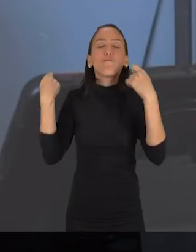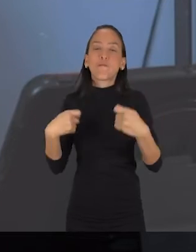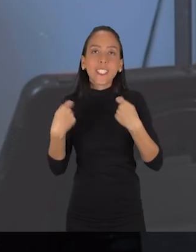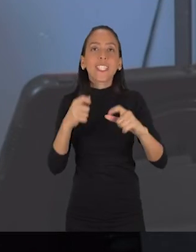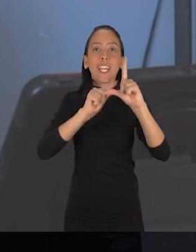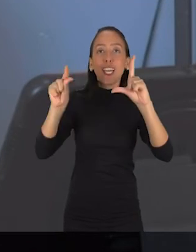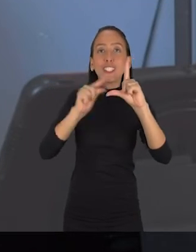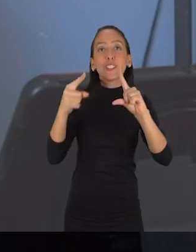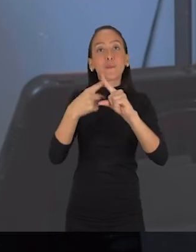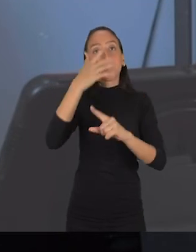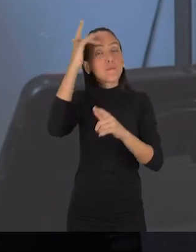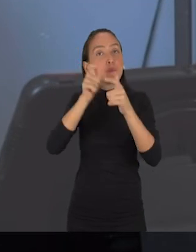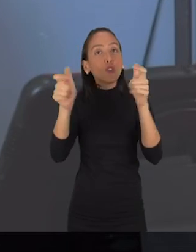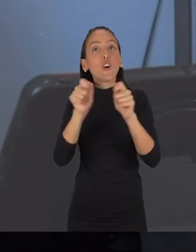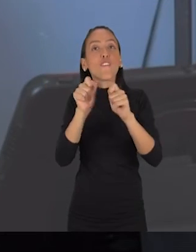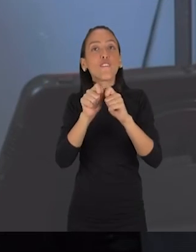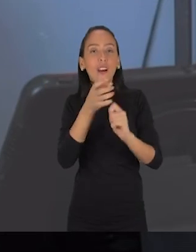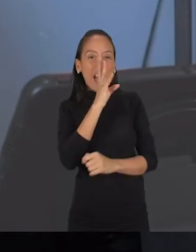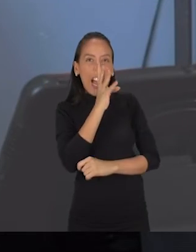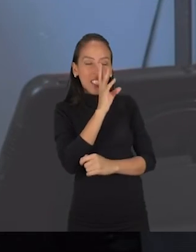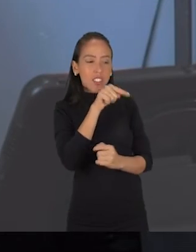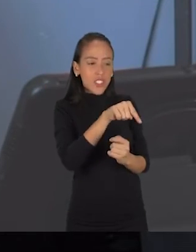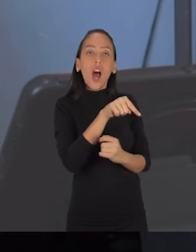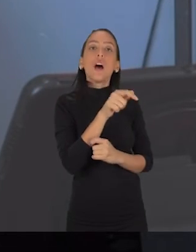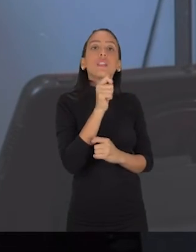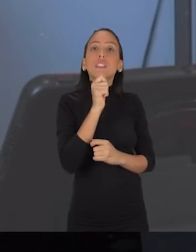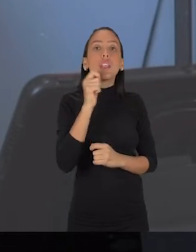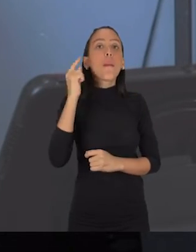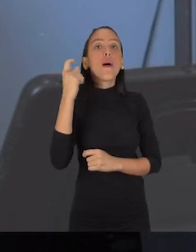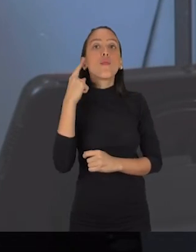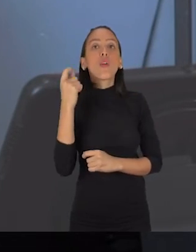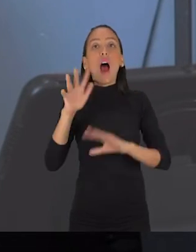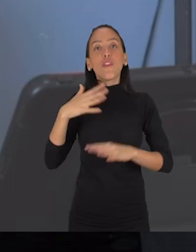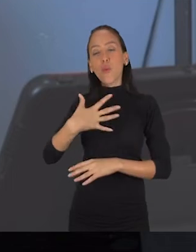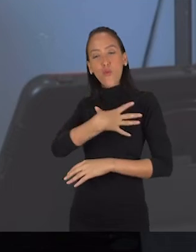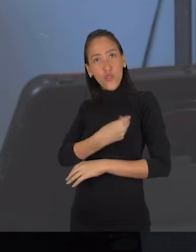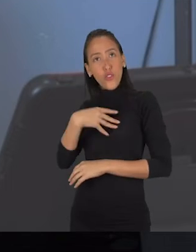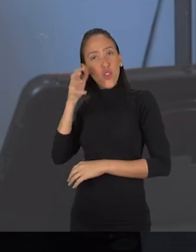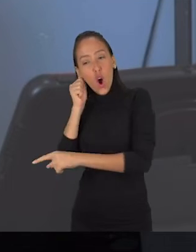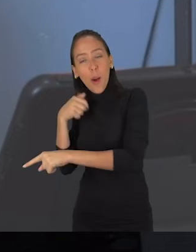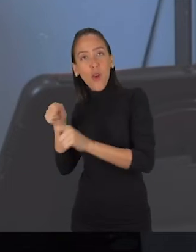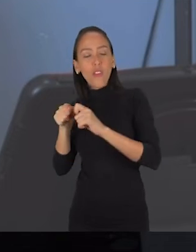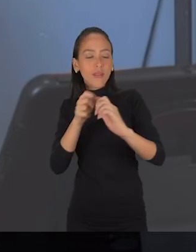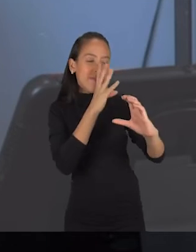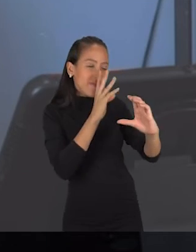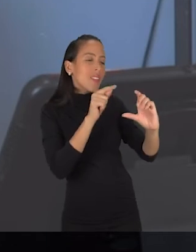vídeos na internet sem o áudio. Eu, principalmente, boto meu filho pra dormir e vou lá ver vídeo na internet. Se o seu não tiver legenda, provavelmente eu vou